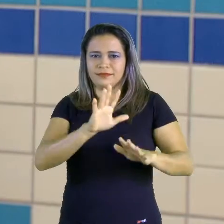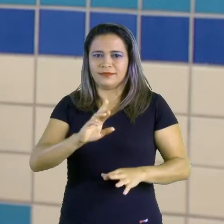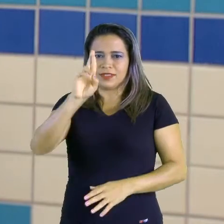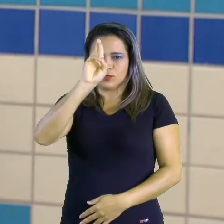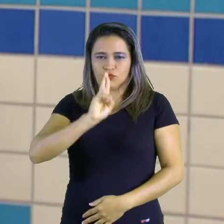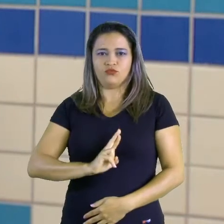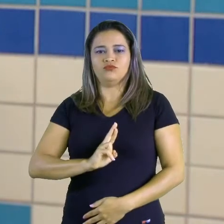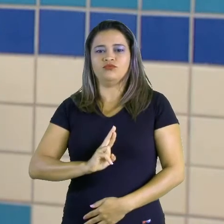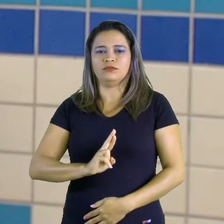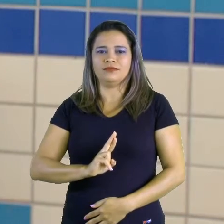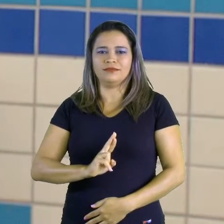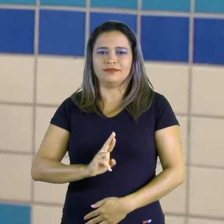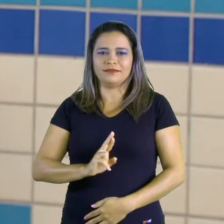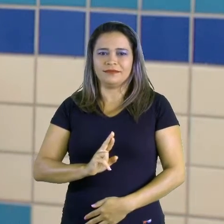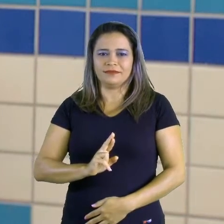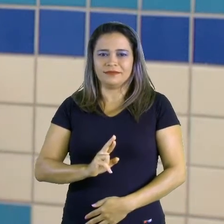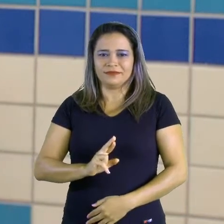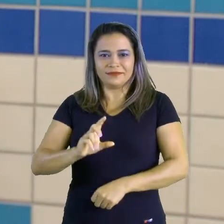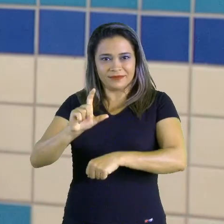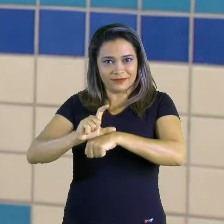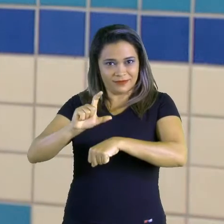é o caso da Turquia.